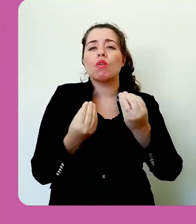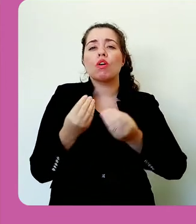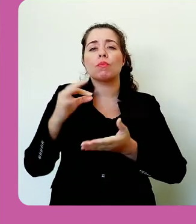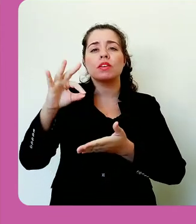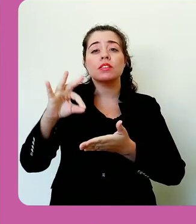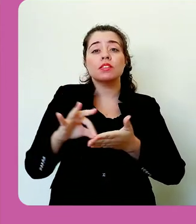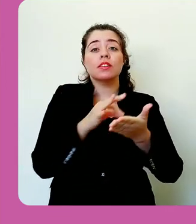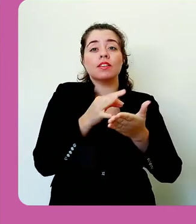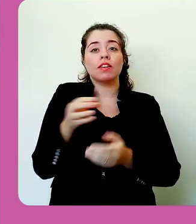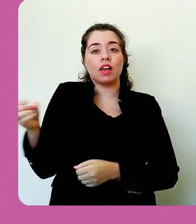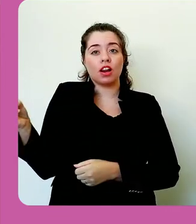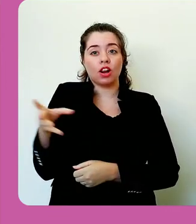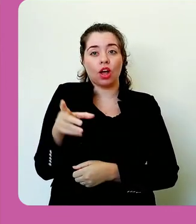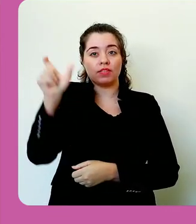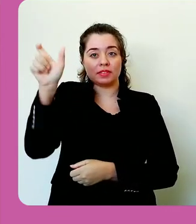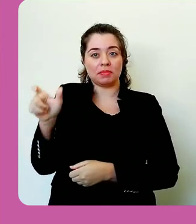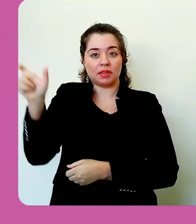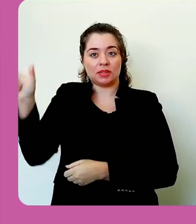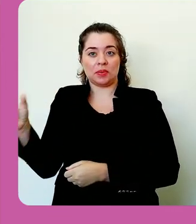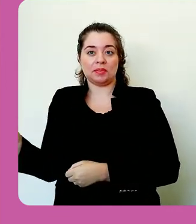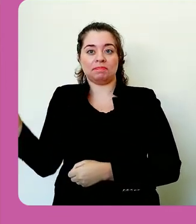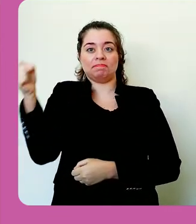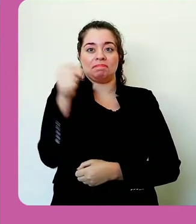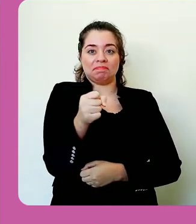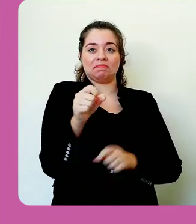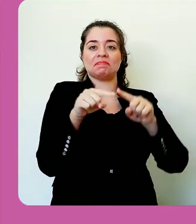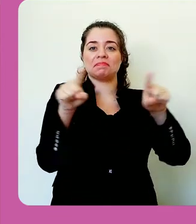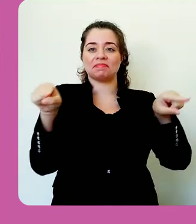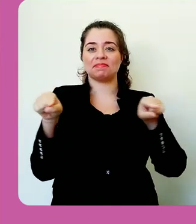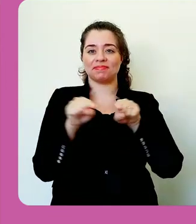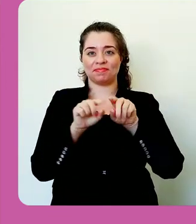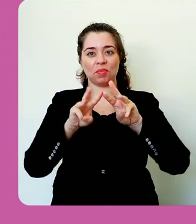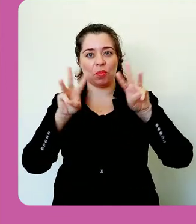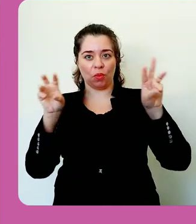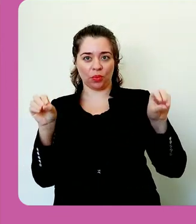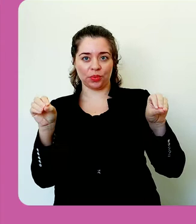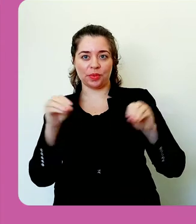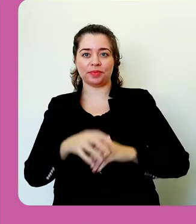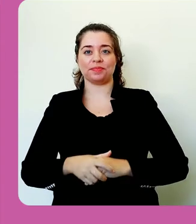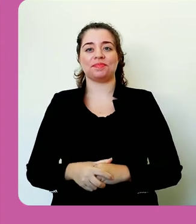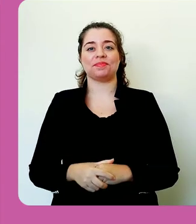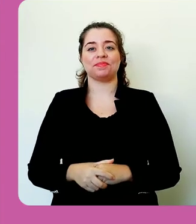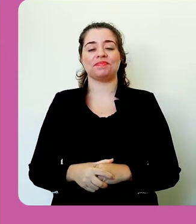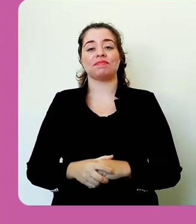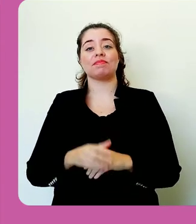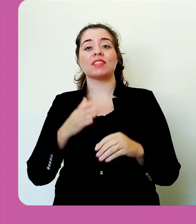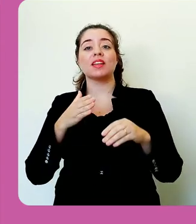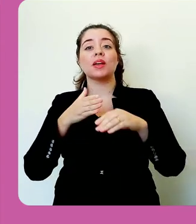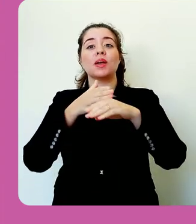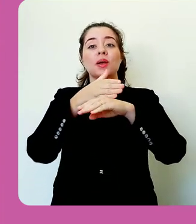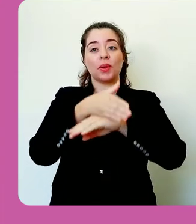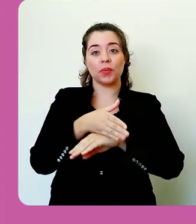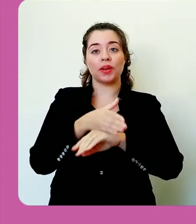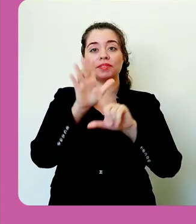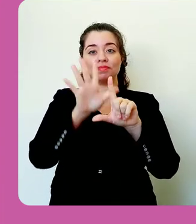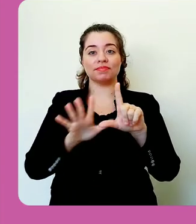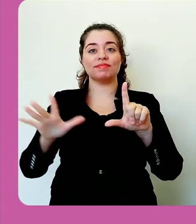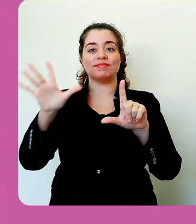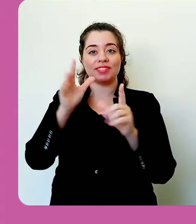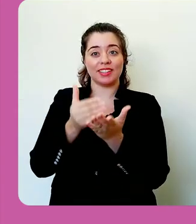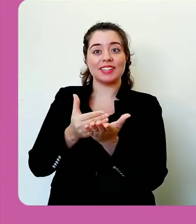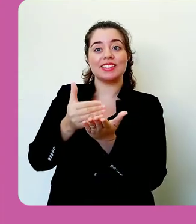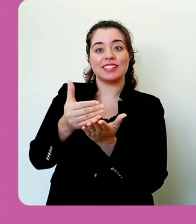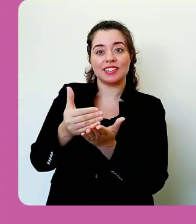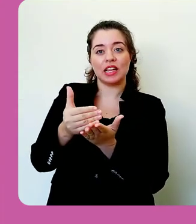inscrição de novos usuários em uma sala do Moodle. Portanto, vou até o Moodle